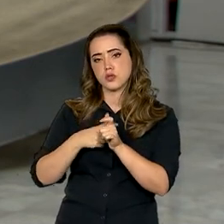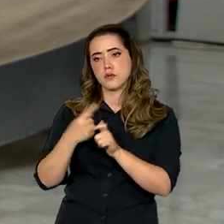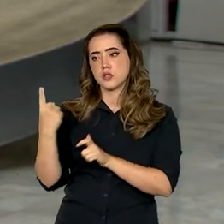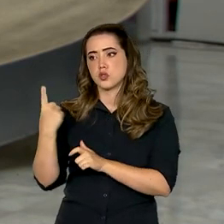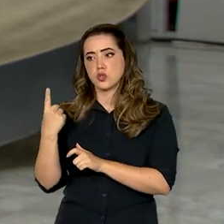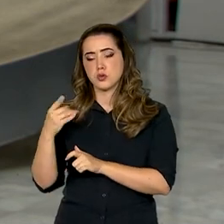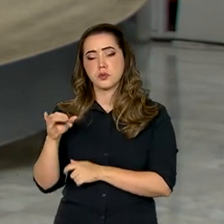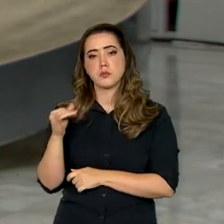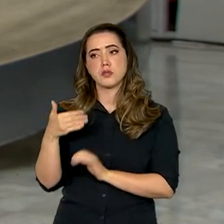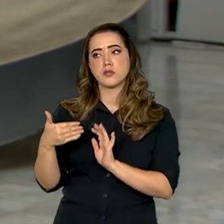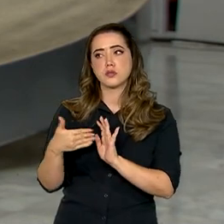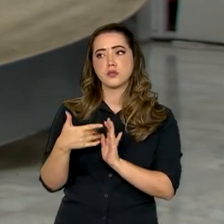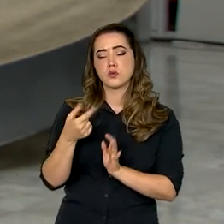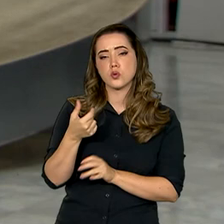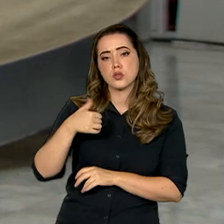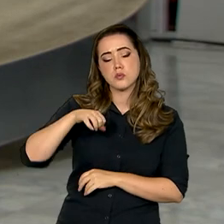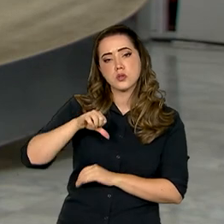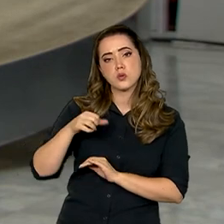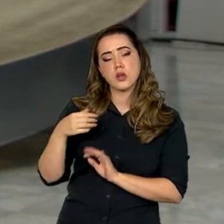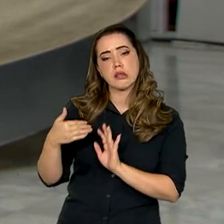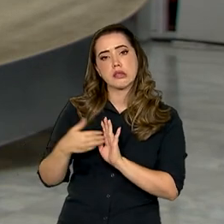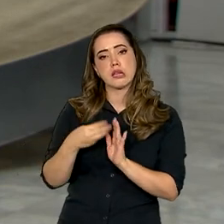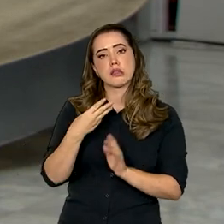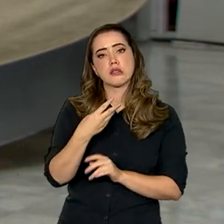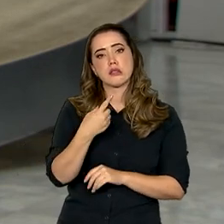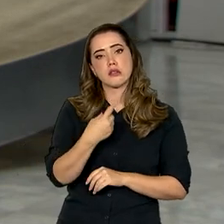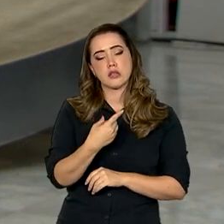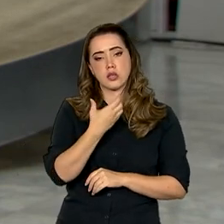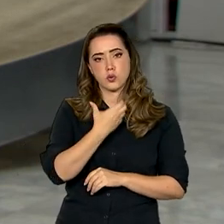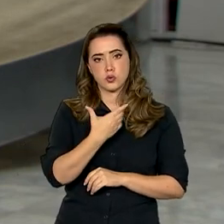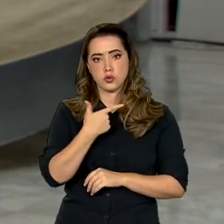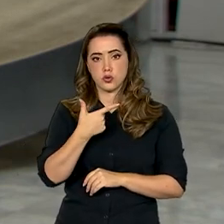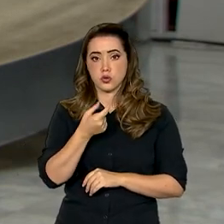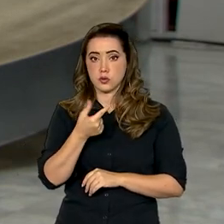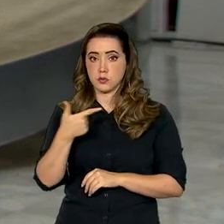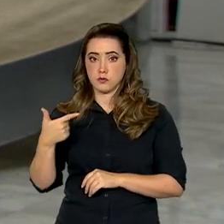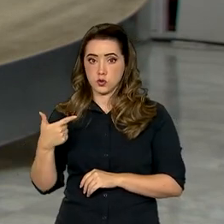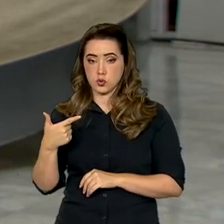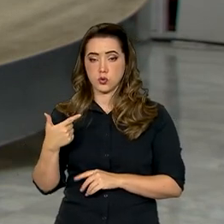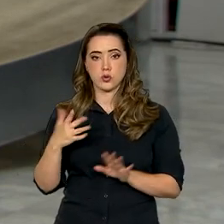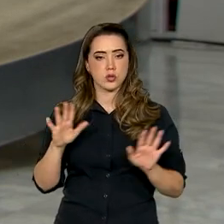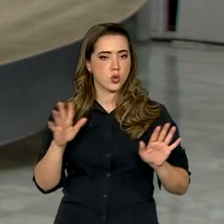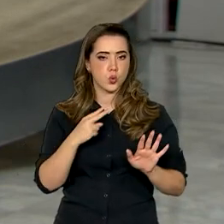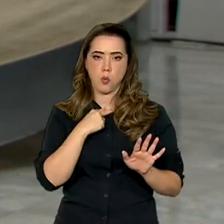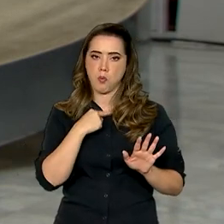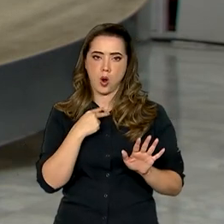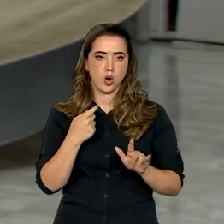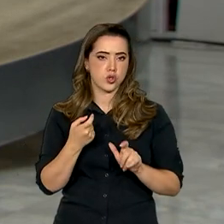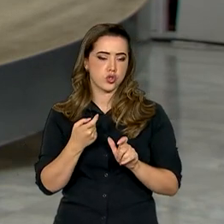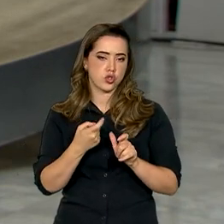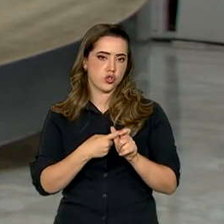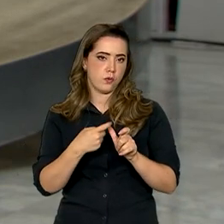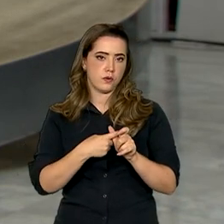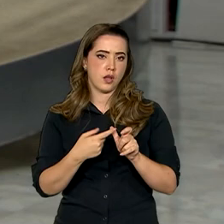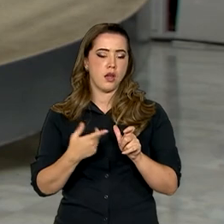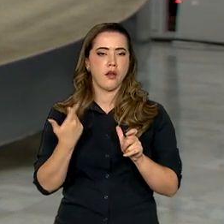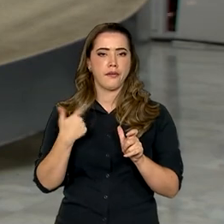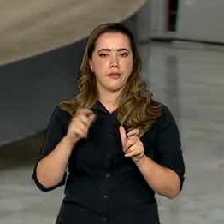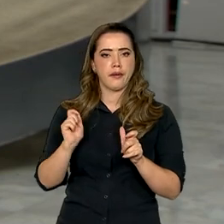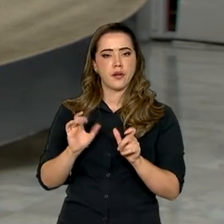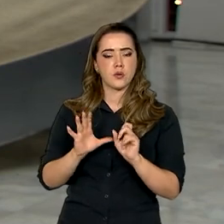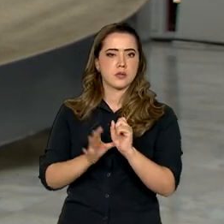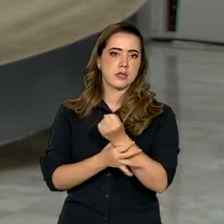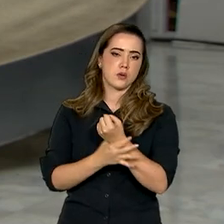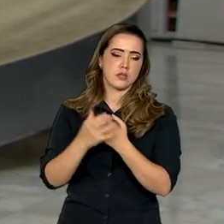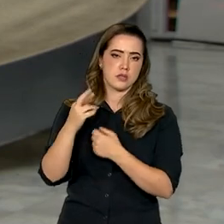1º de janeiro de 2019 e 31 de dezembro de 2022. Não poderão ser renegociadas dívidas com garantia